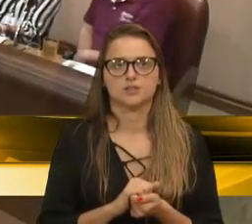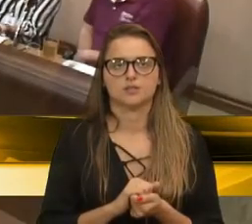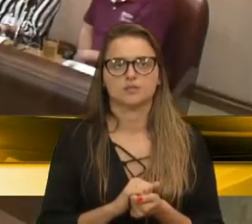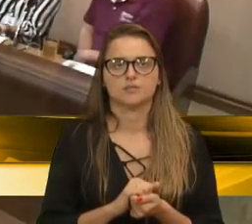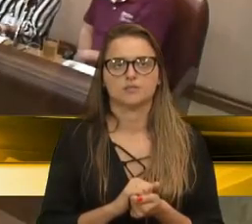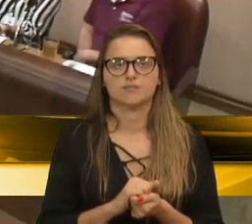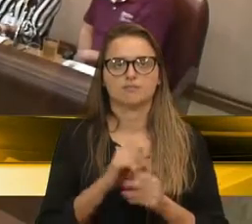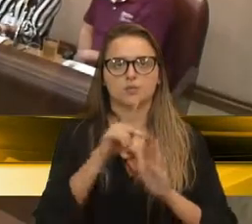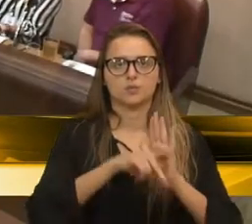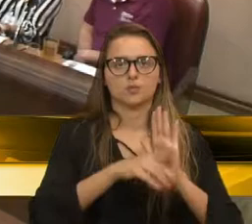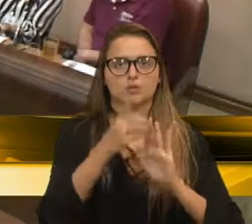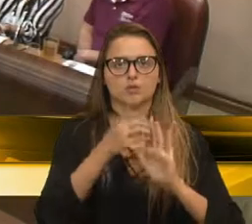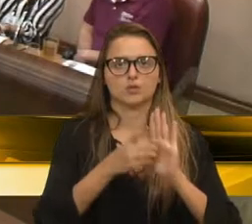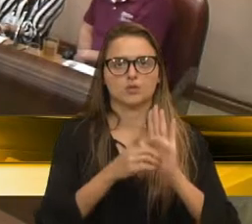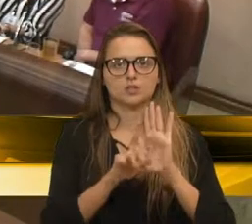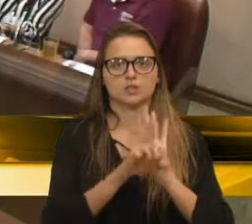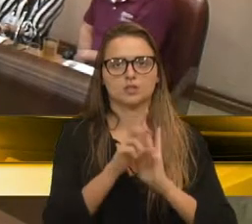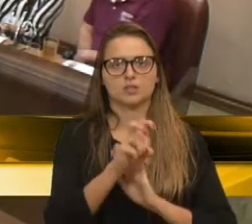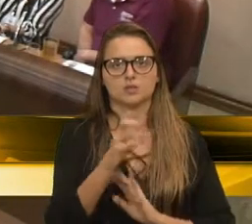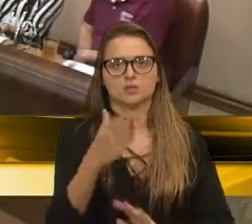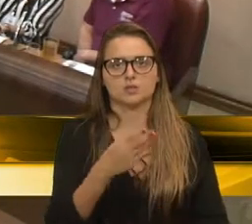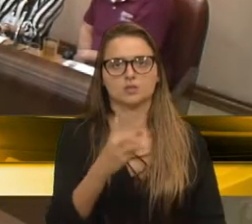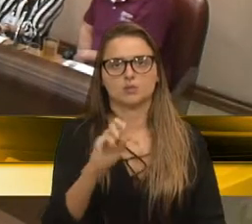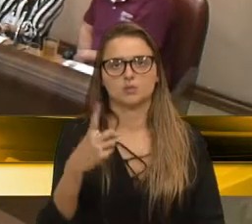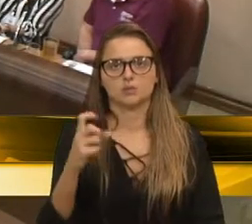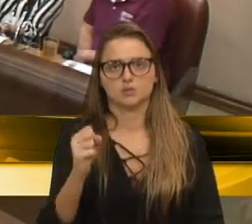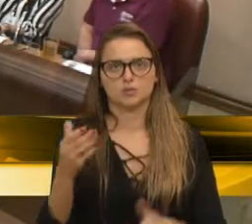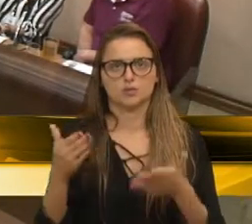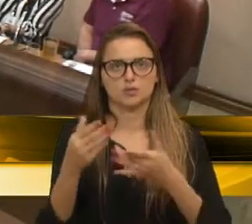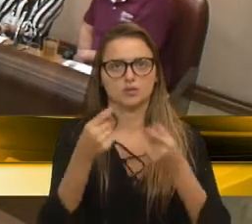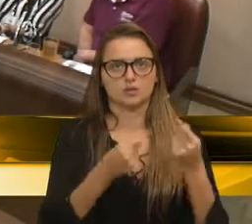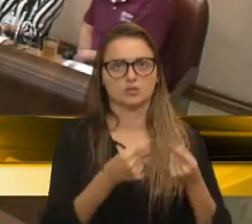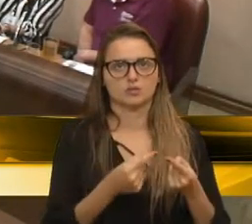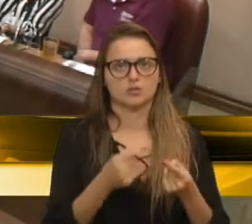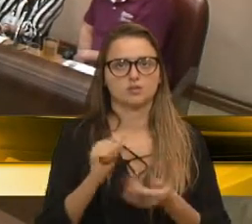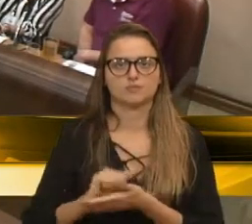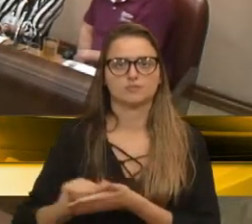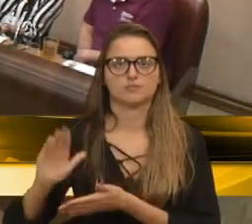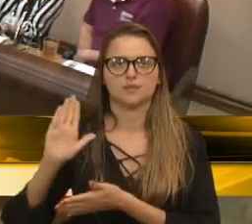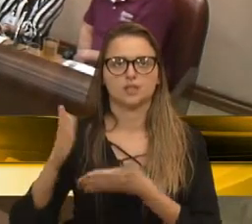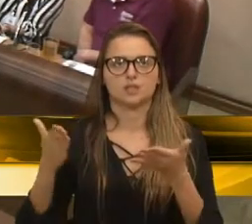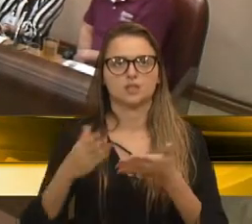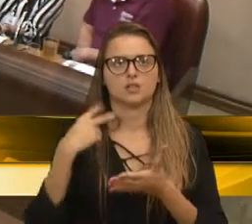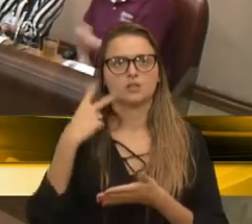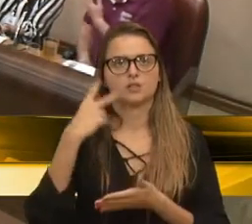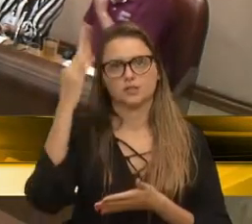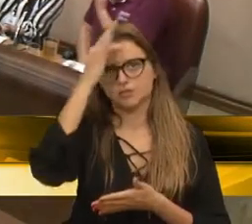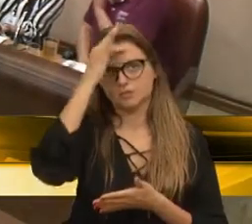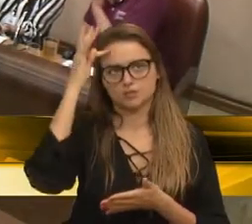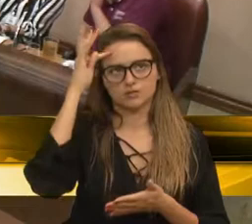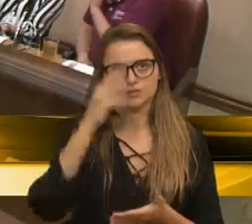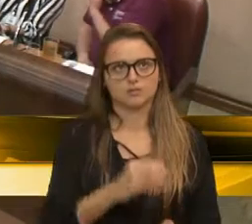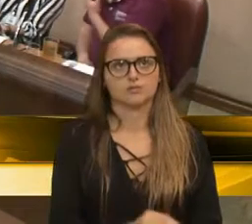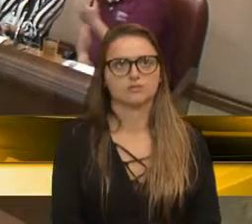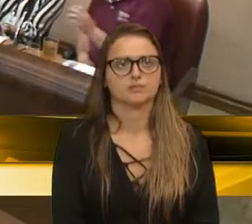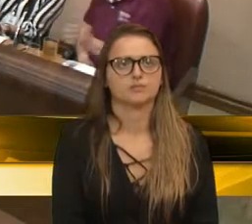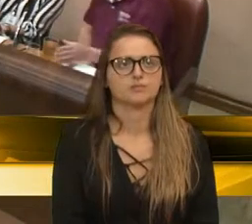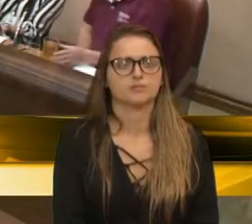O projeto de decreto legislativo 5-2018 está em discussão. Peço a palavra, presidente. palavra o vereador Gustavo Tuico.